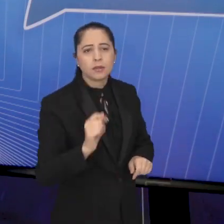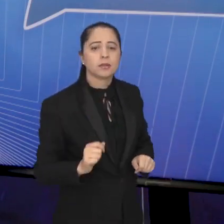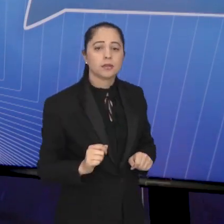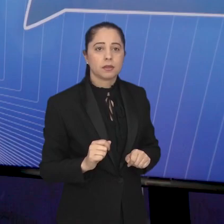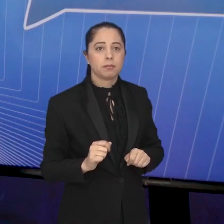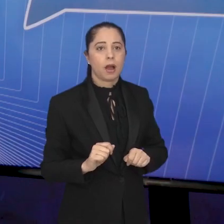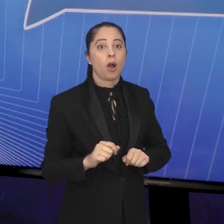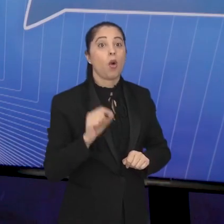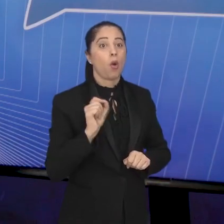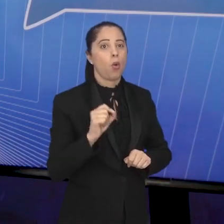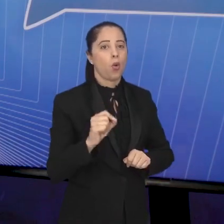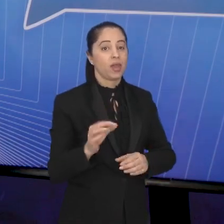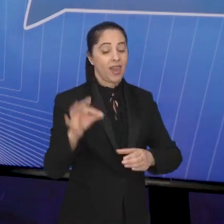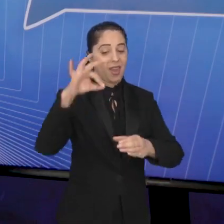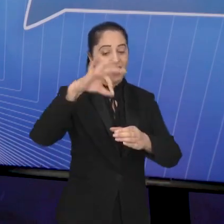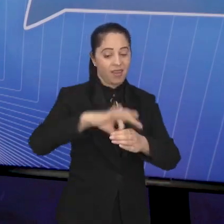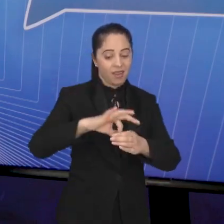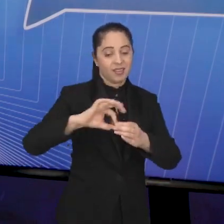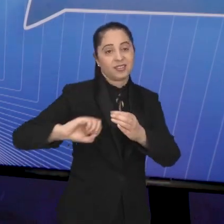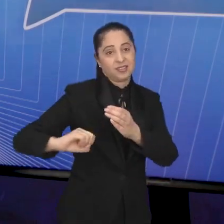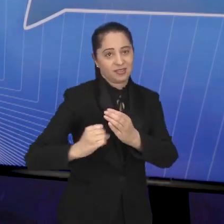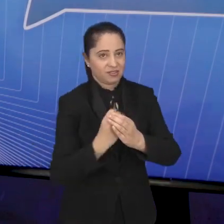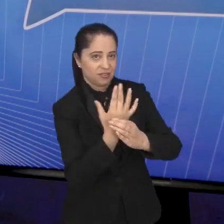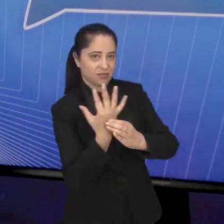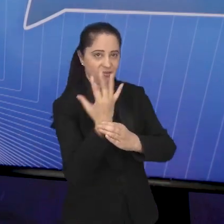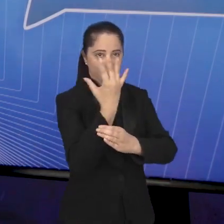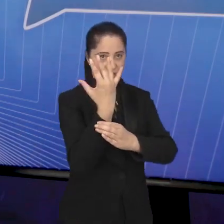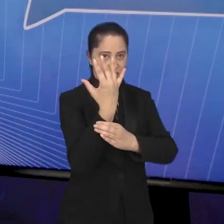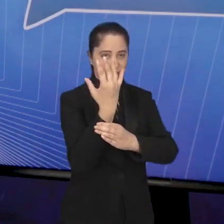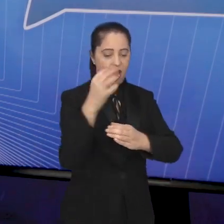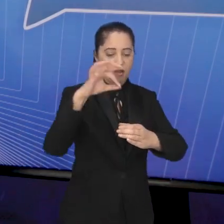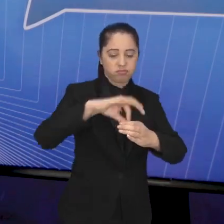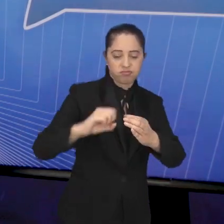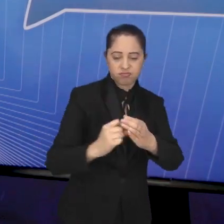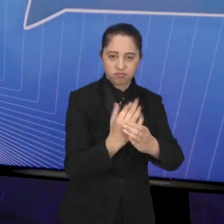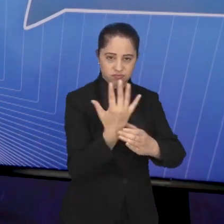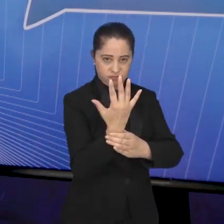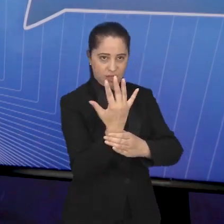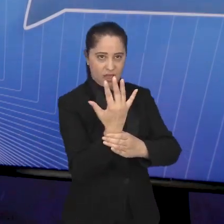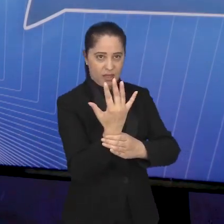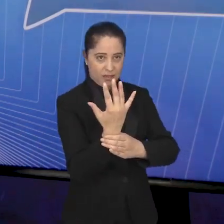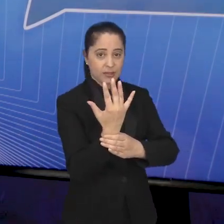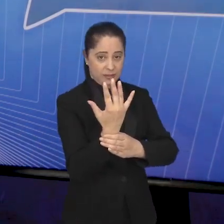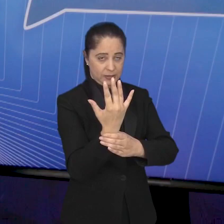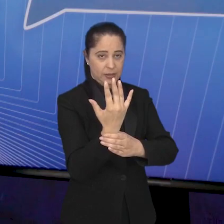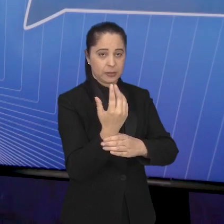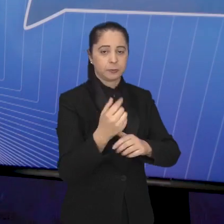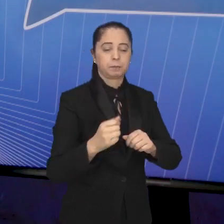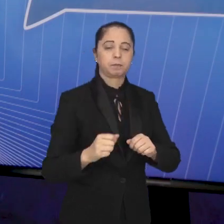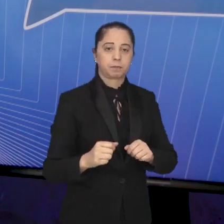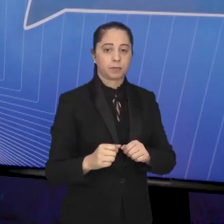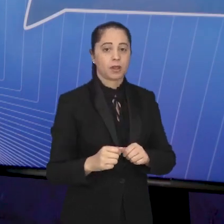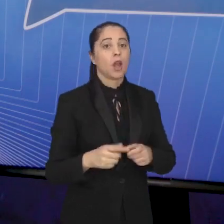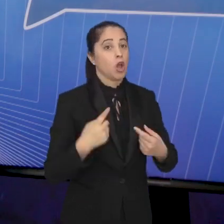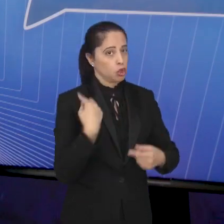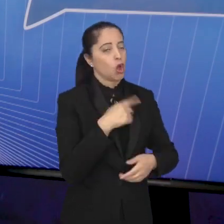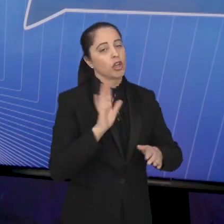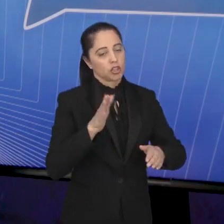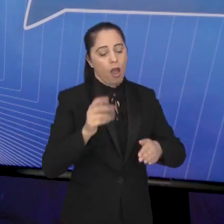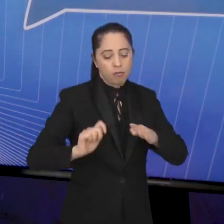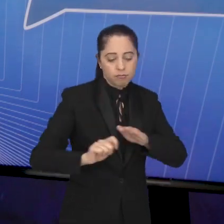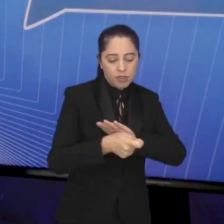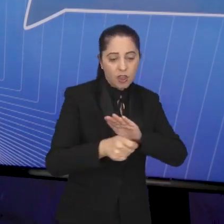restauração de florestas ao longo dos mananciais de abastecimento de água que vão desaguar no Paraíba. Estamos